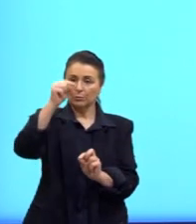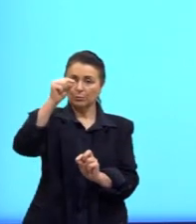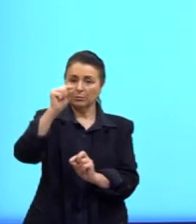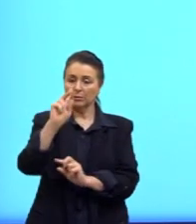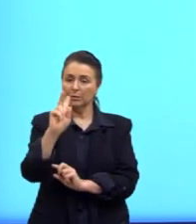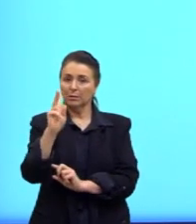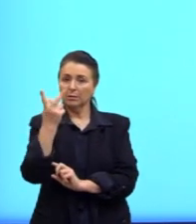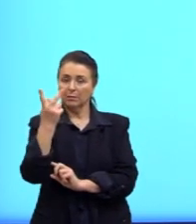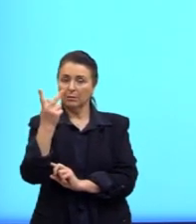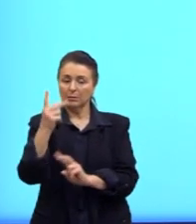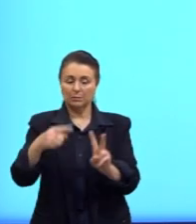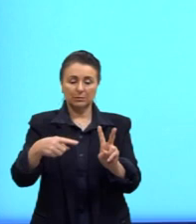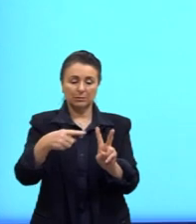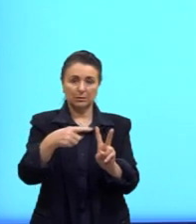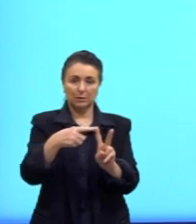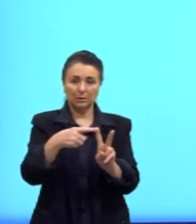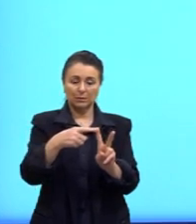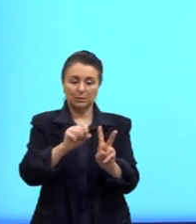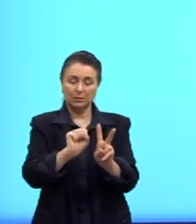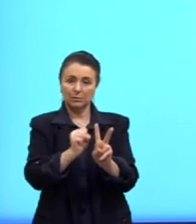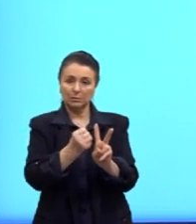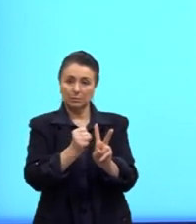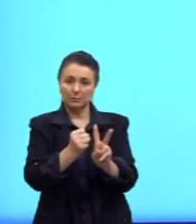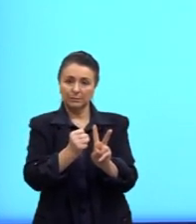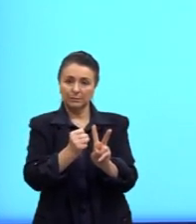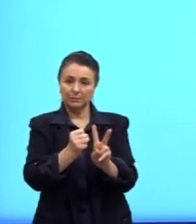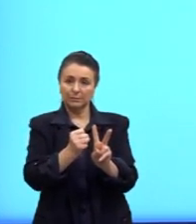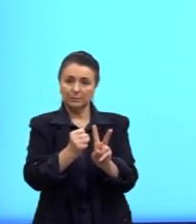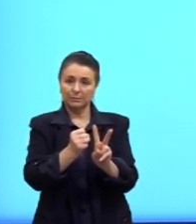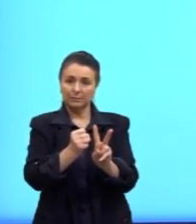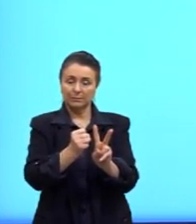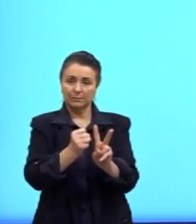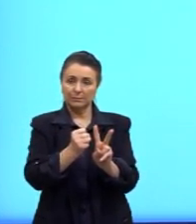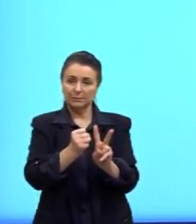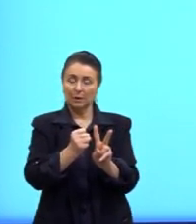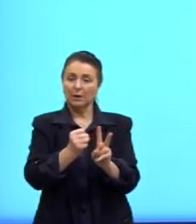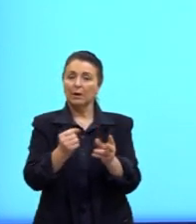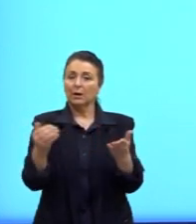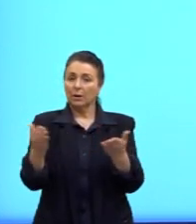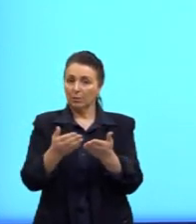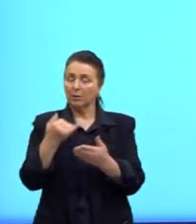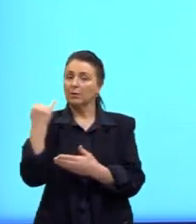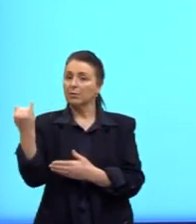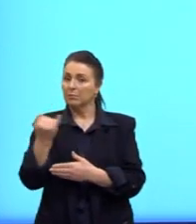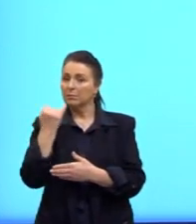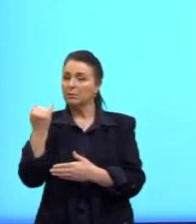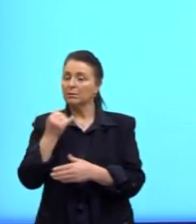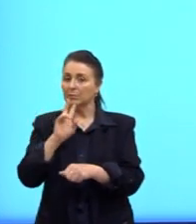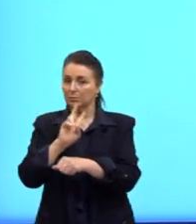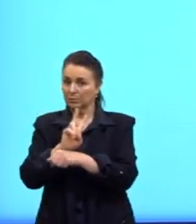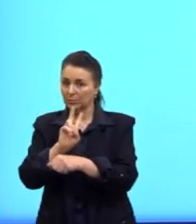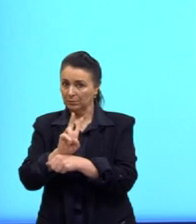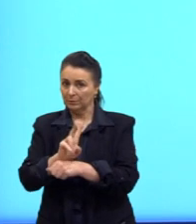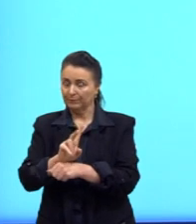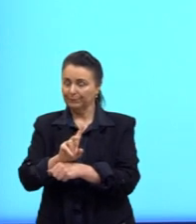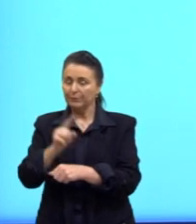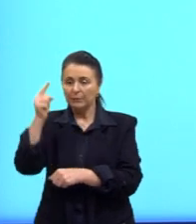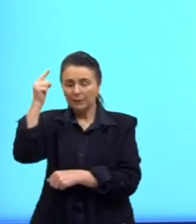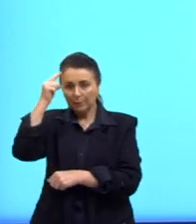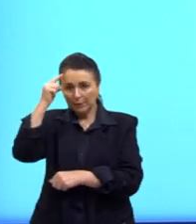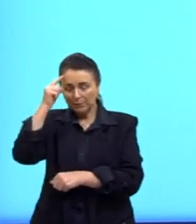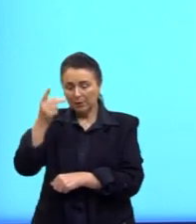seria igual a raiz quadrada de 8. Aqui entra uma parte importante, porque quando a gente pensa, uma